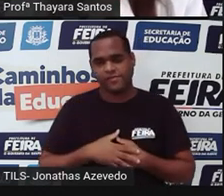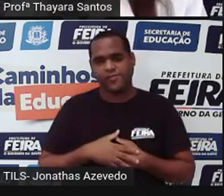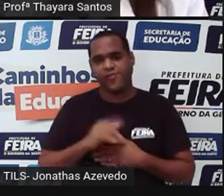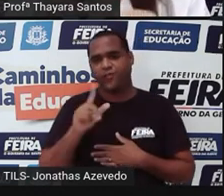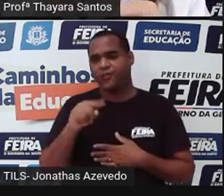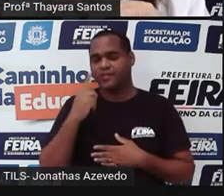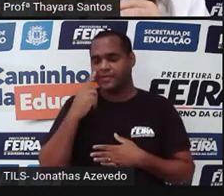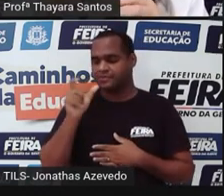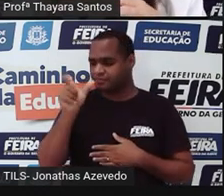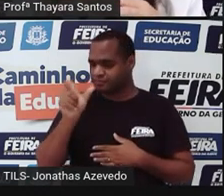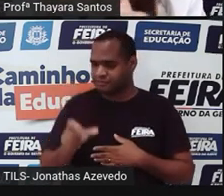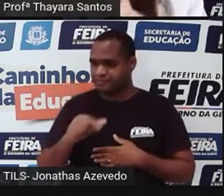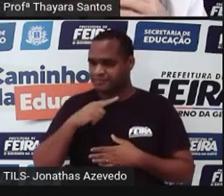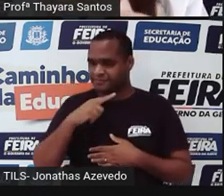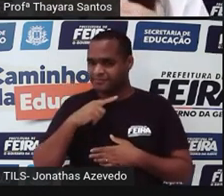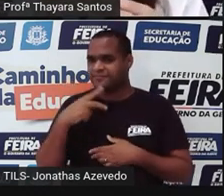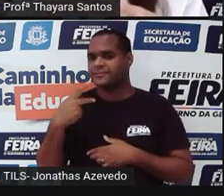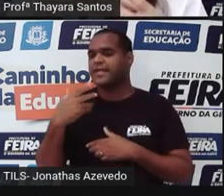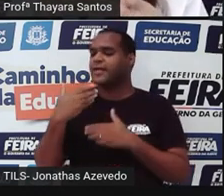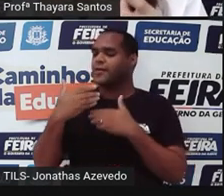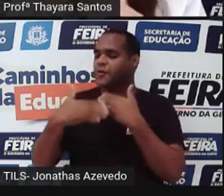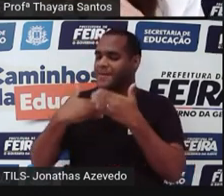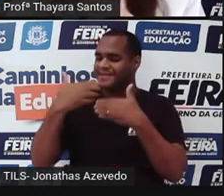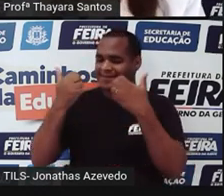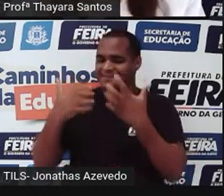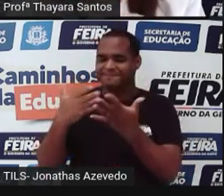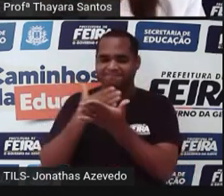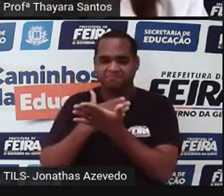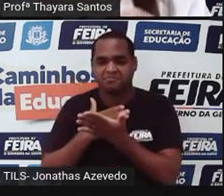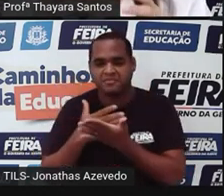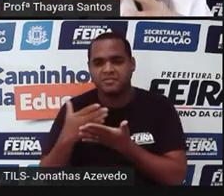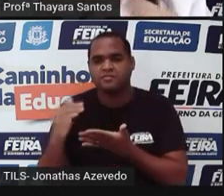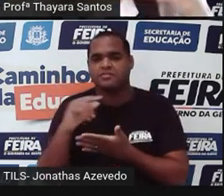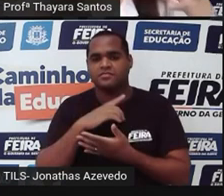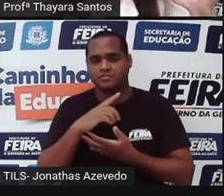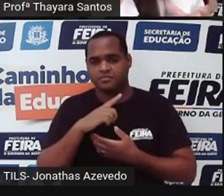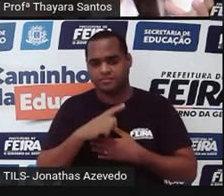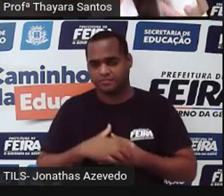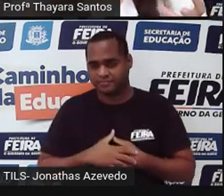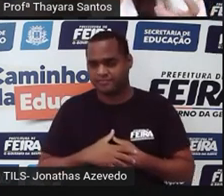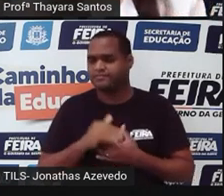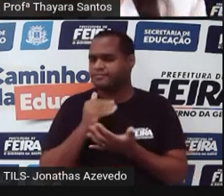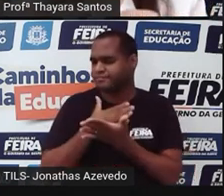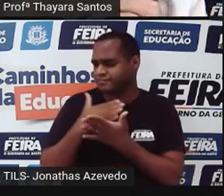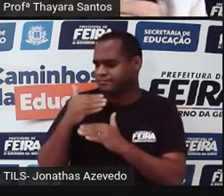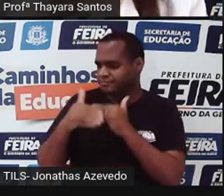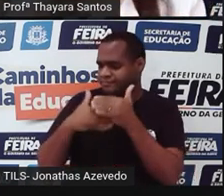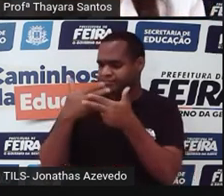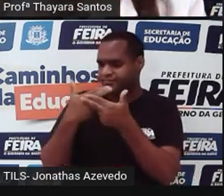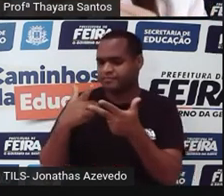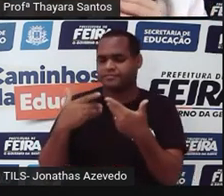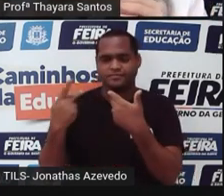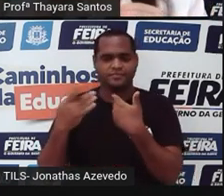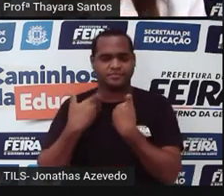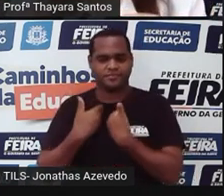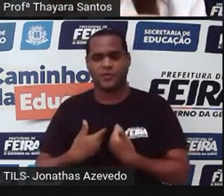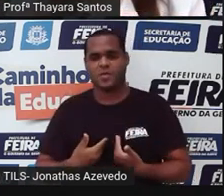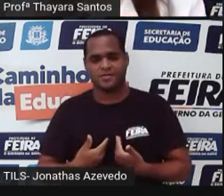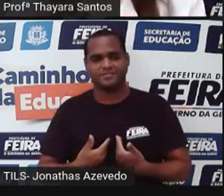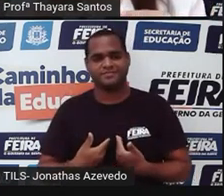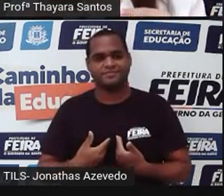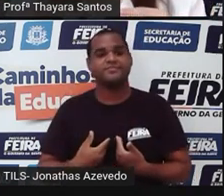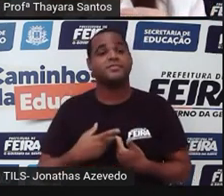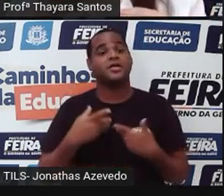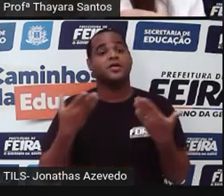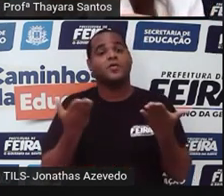fazem os clones. Aquela célula ali vai começar o desenvolvimento embrionário e vai desenvolver o organismo. claro, hoje